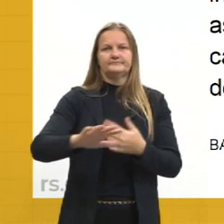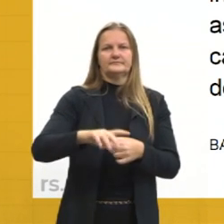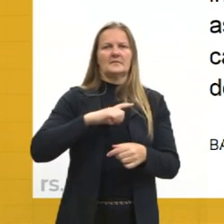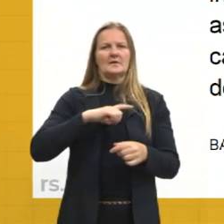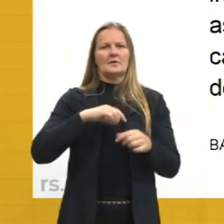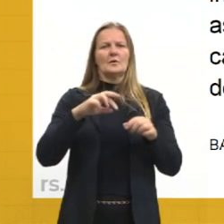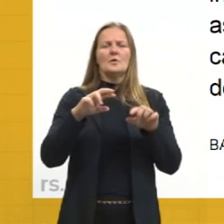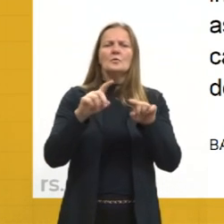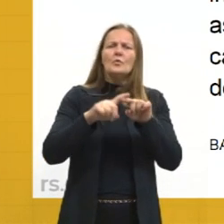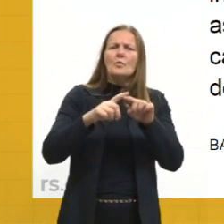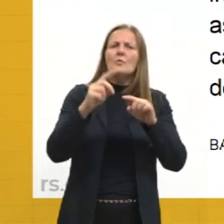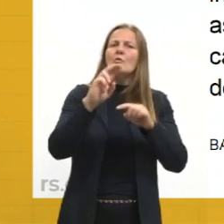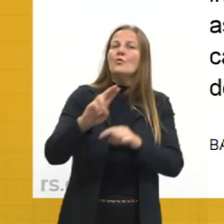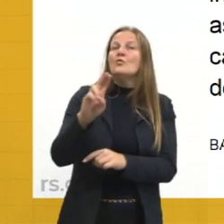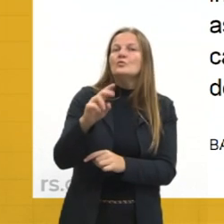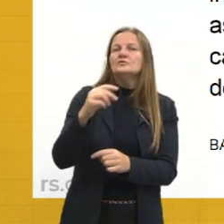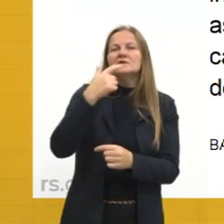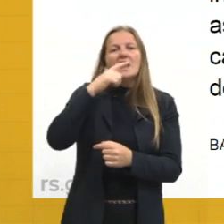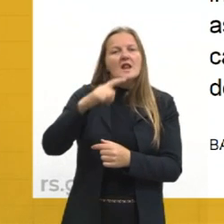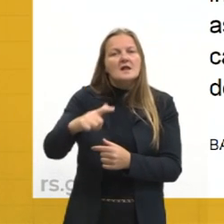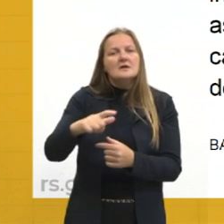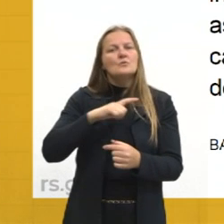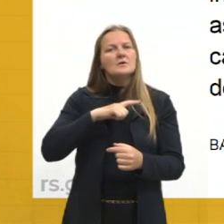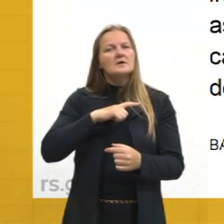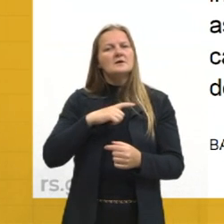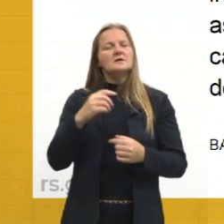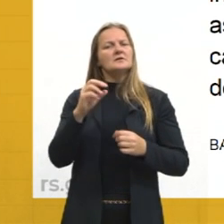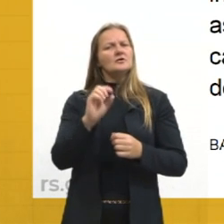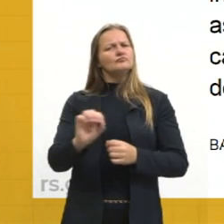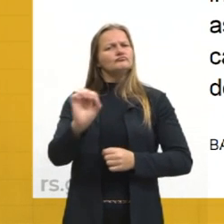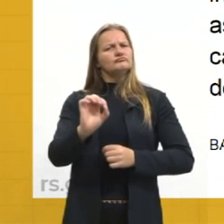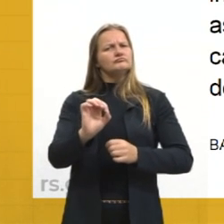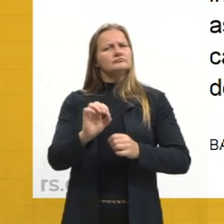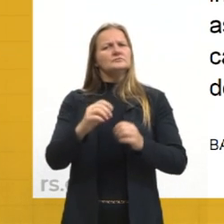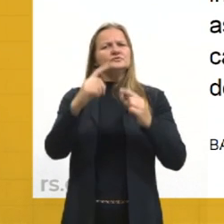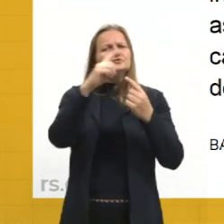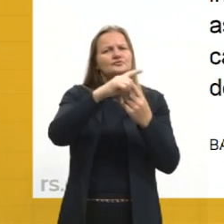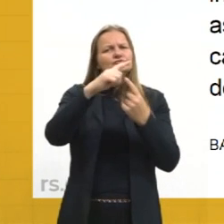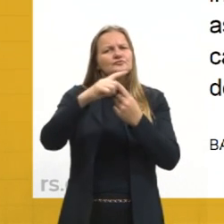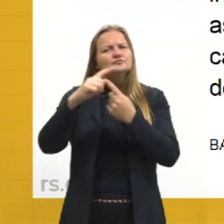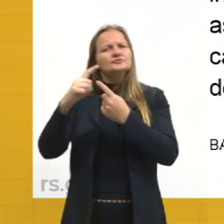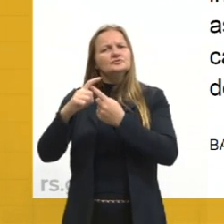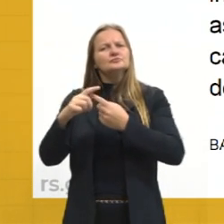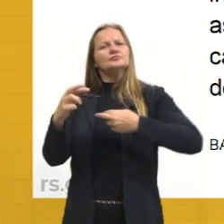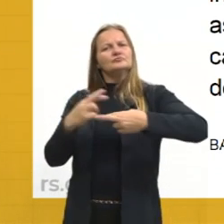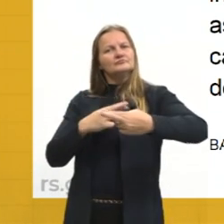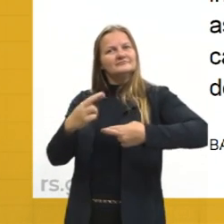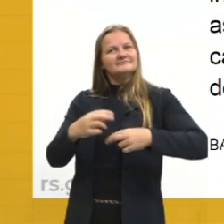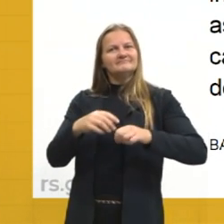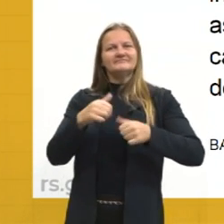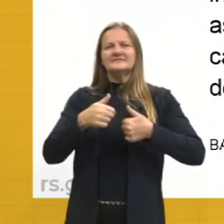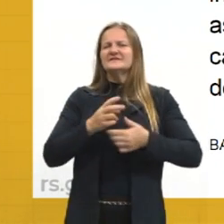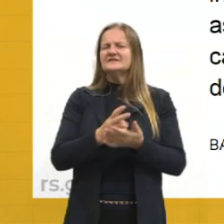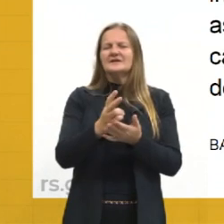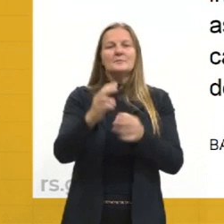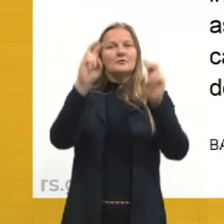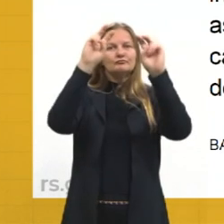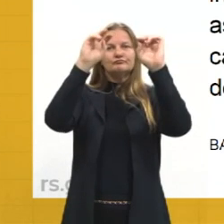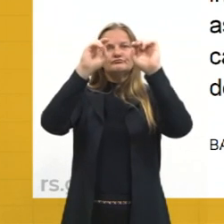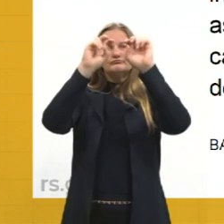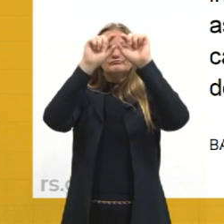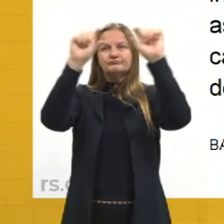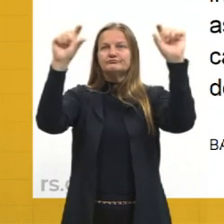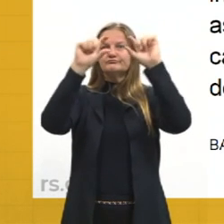esfera de utilização da língua elabora seus tipos relativamente estáveis de enunciados,